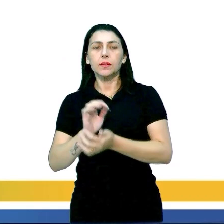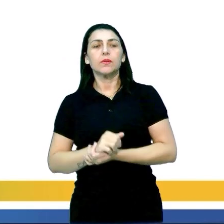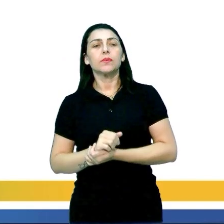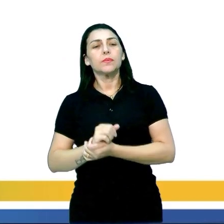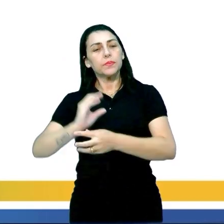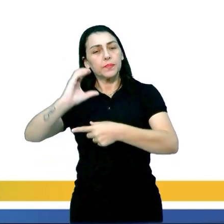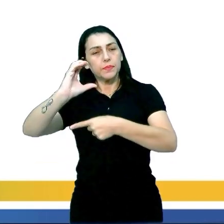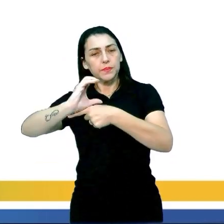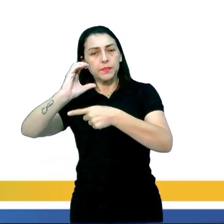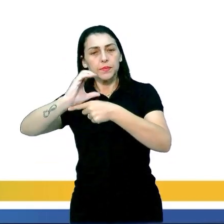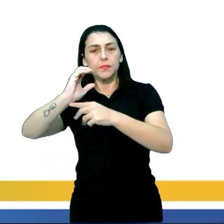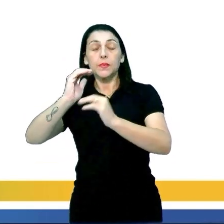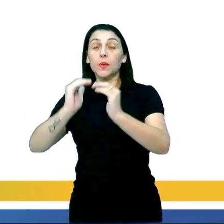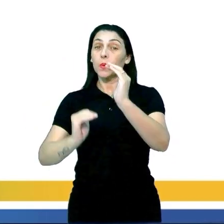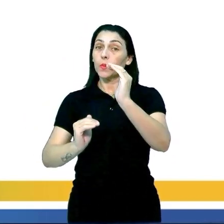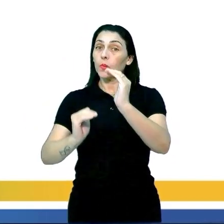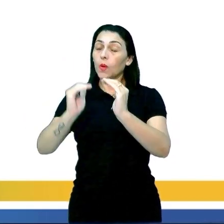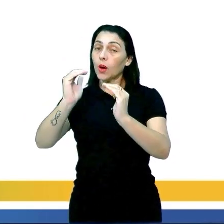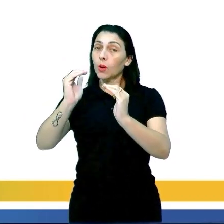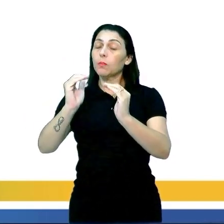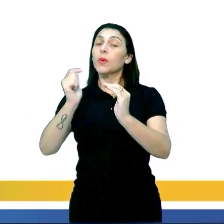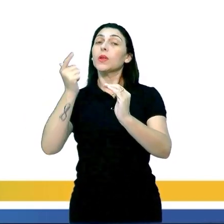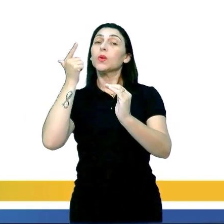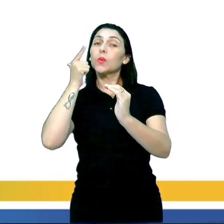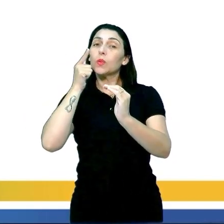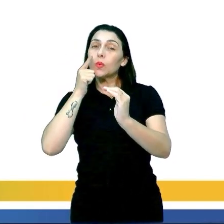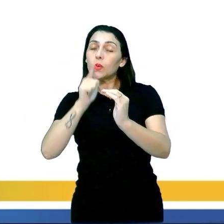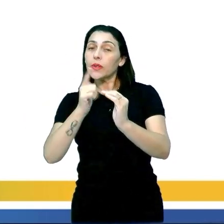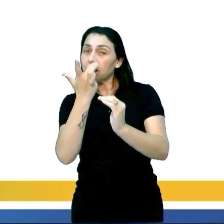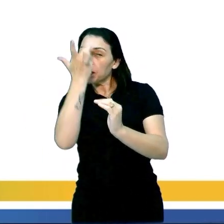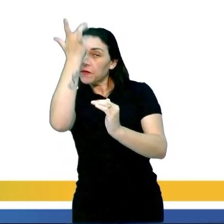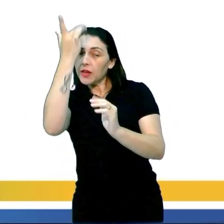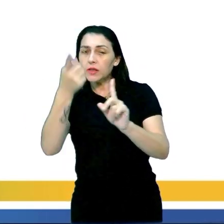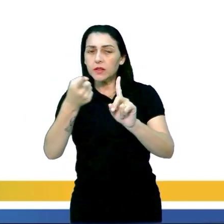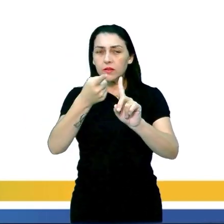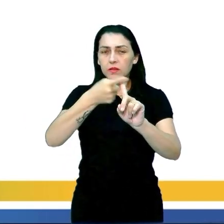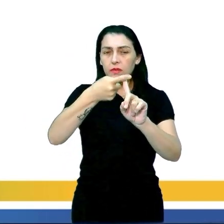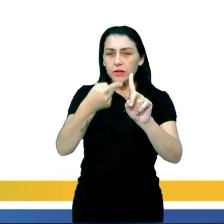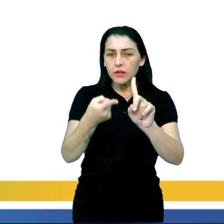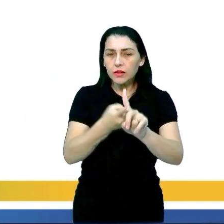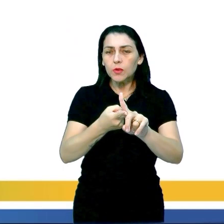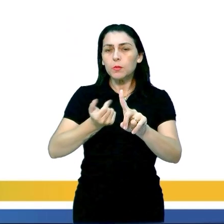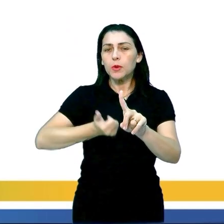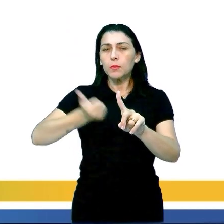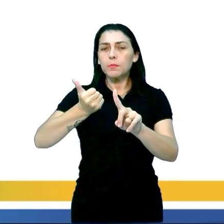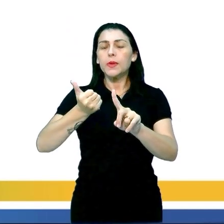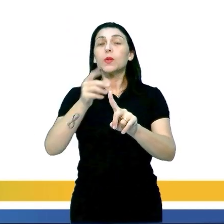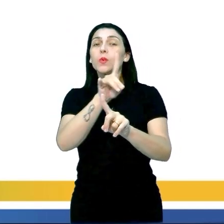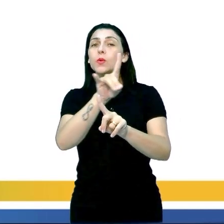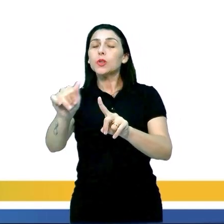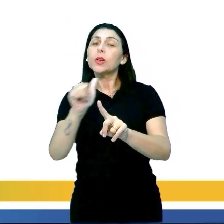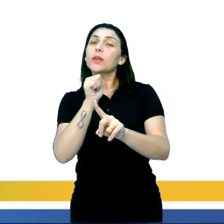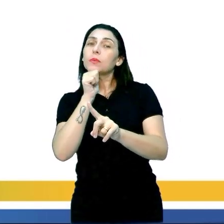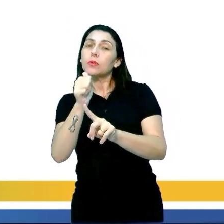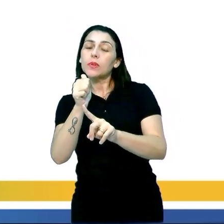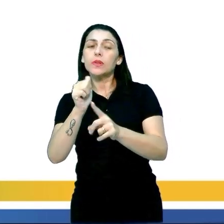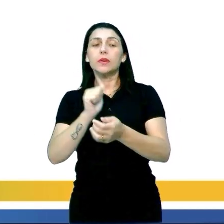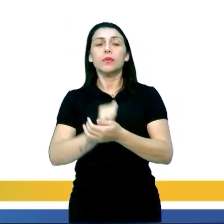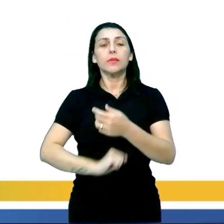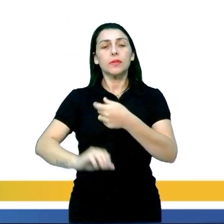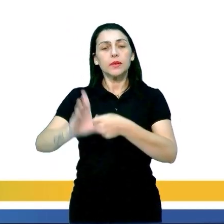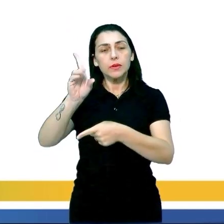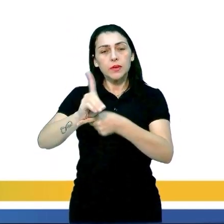o 14º dia do ciclo Alternativa C, o aumento da fertilidade nos primeiros dias do ciclo menstrual